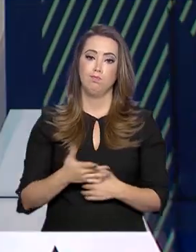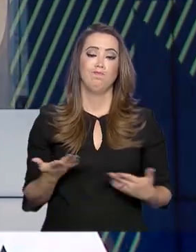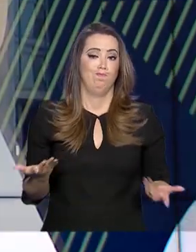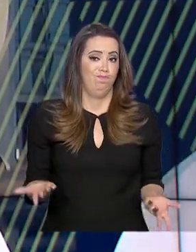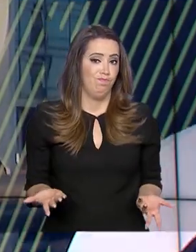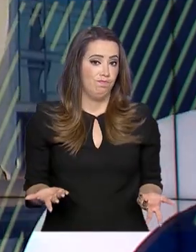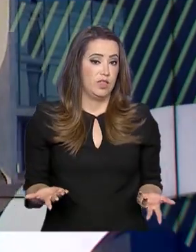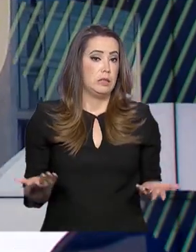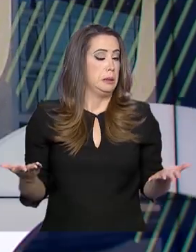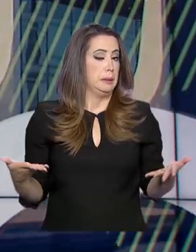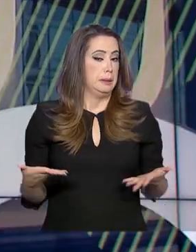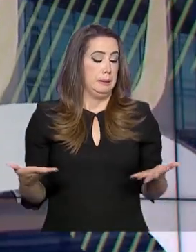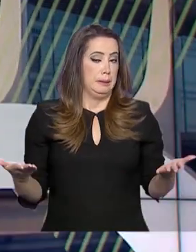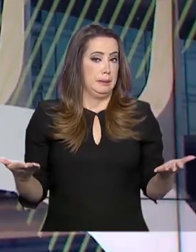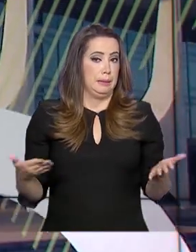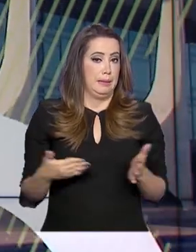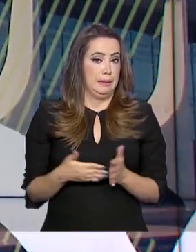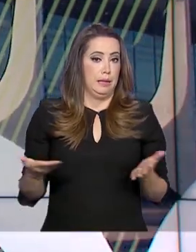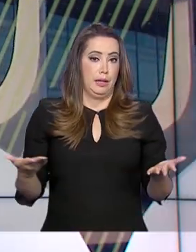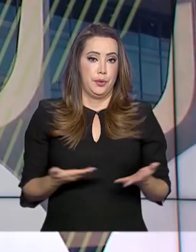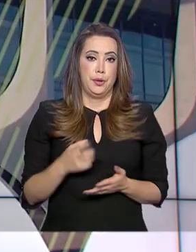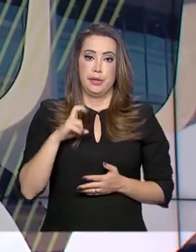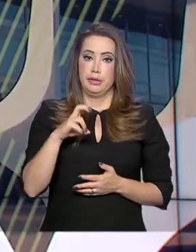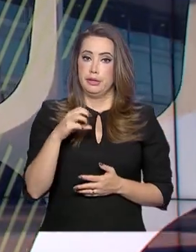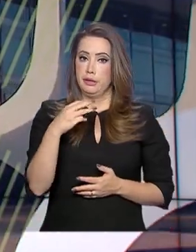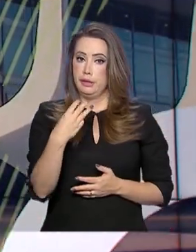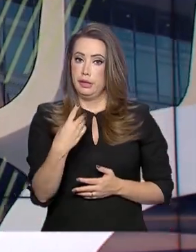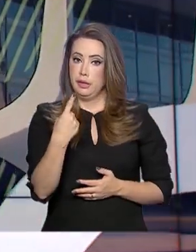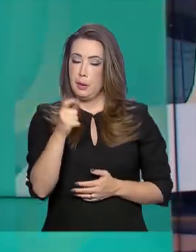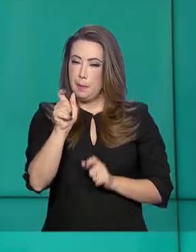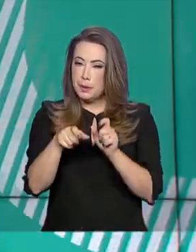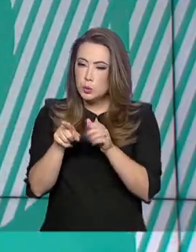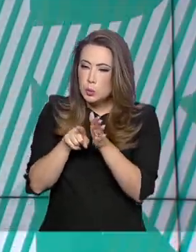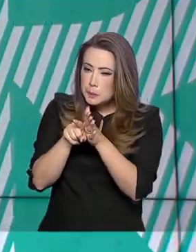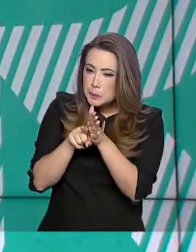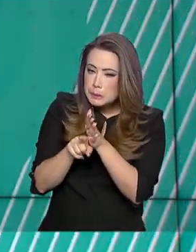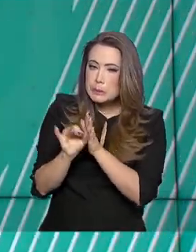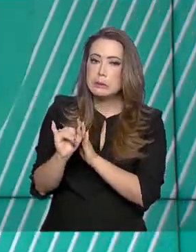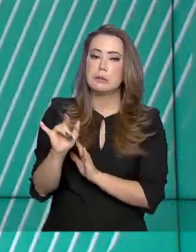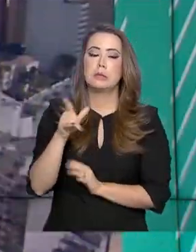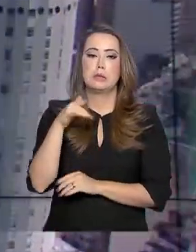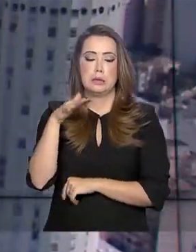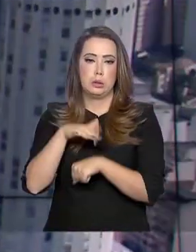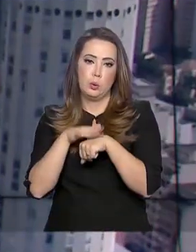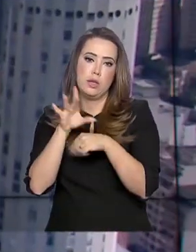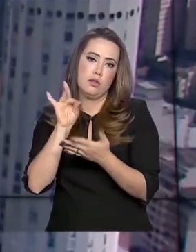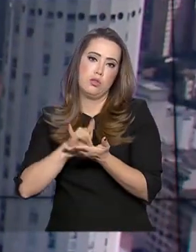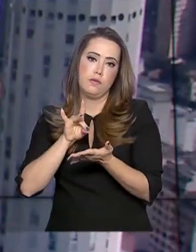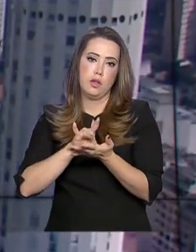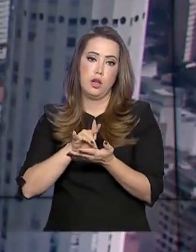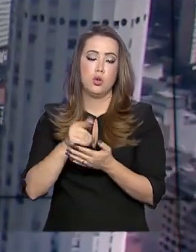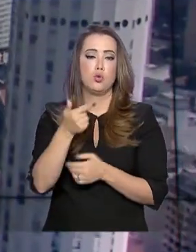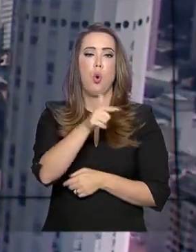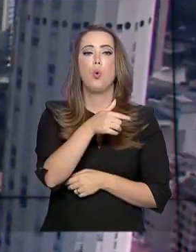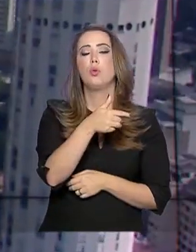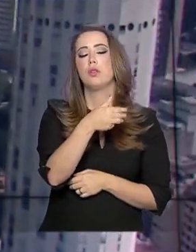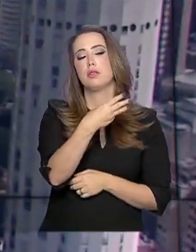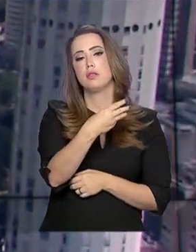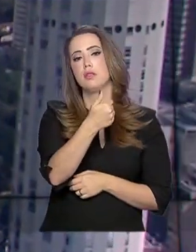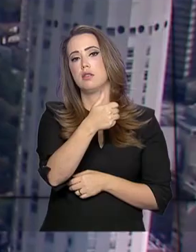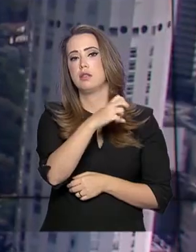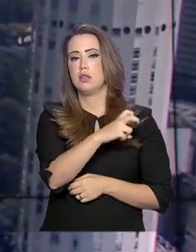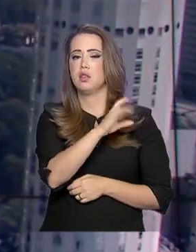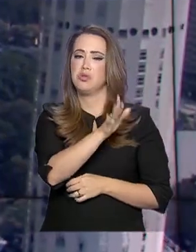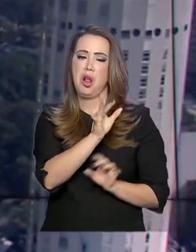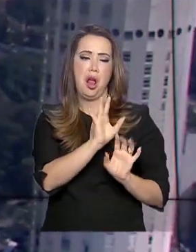Até agora, são 531 suspeitos monitorados e outros 315 descartados. A decisão foi tomada por